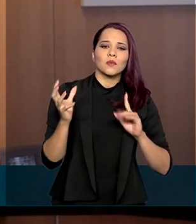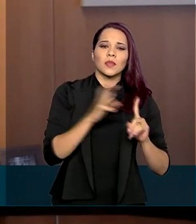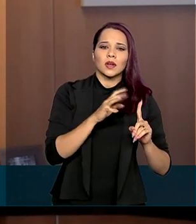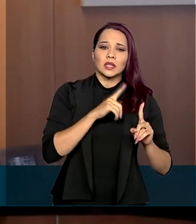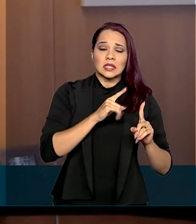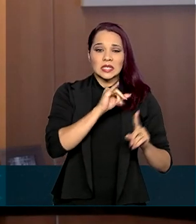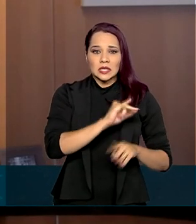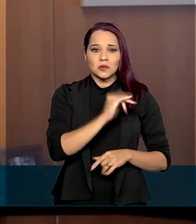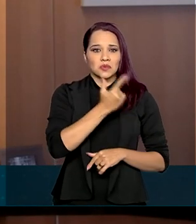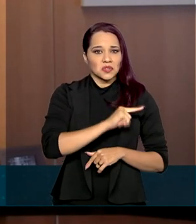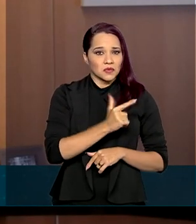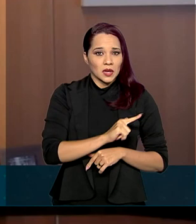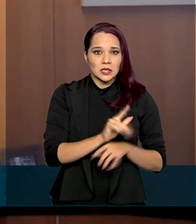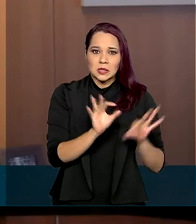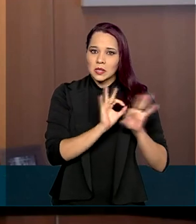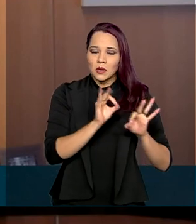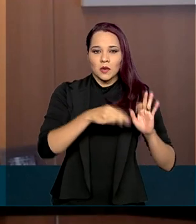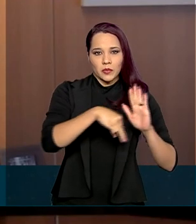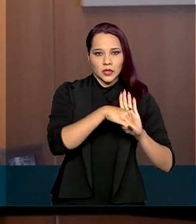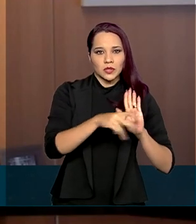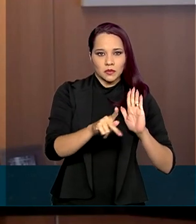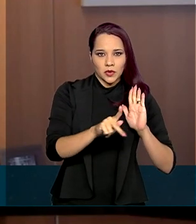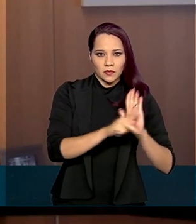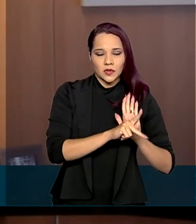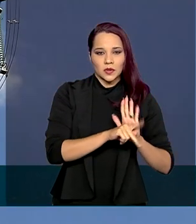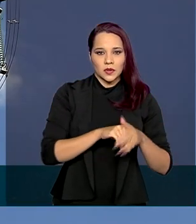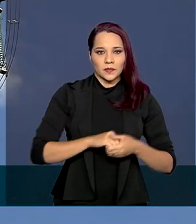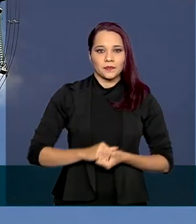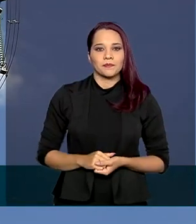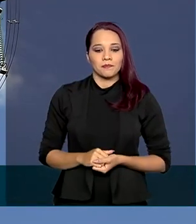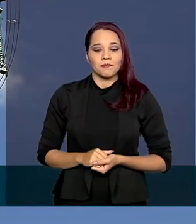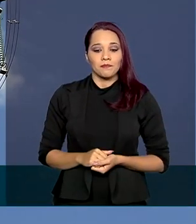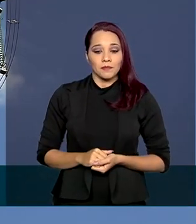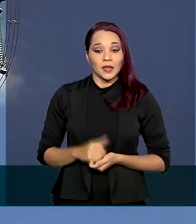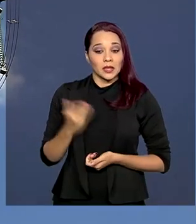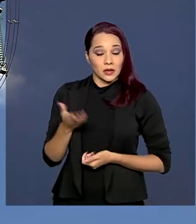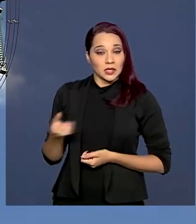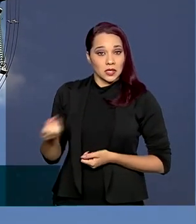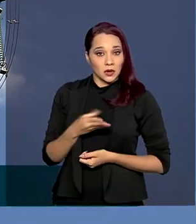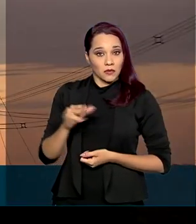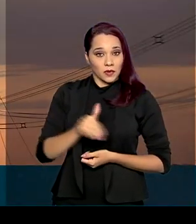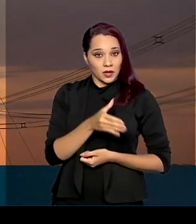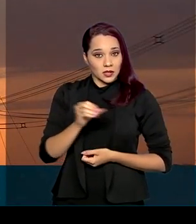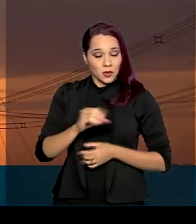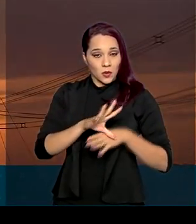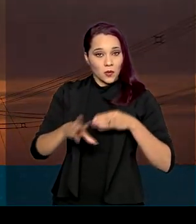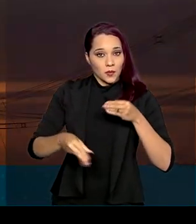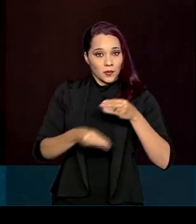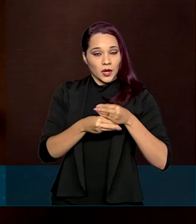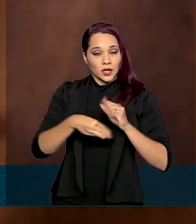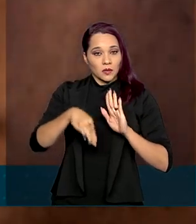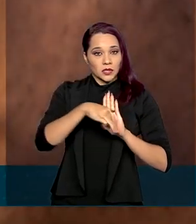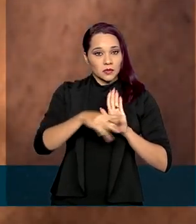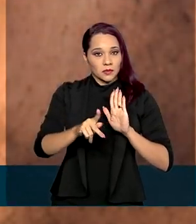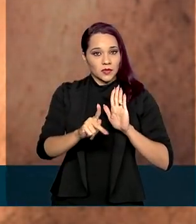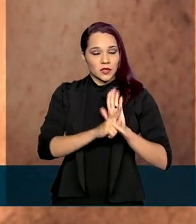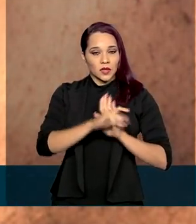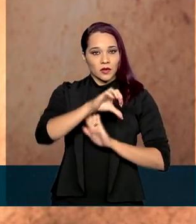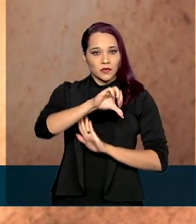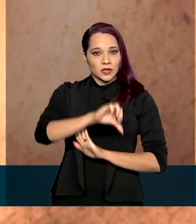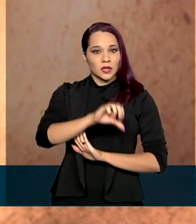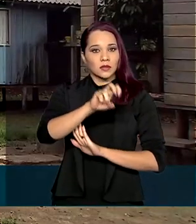se não fosse a medida provisória do consumidor. Esta nova ação complementa a medida provisória